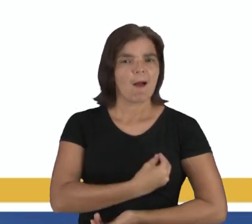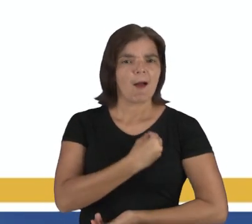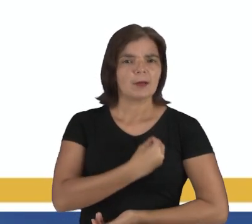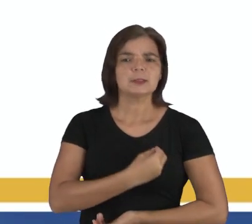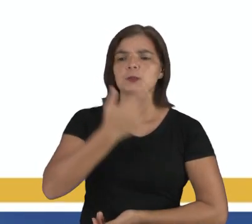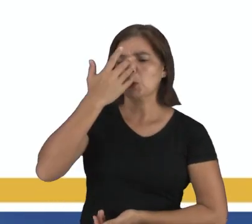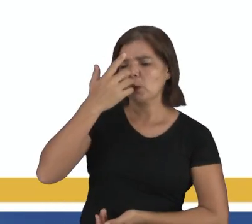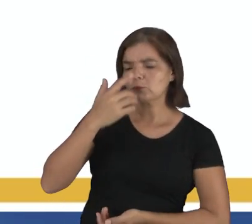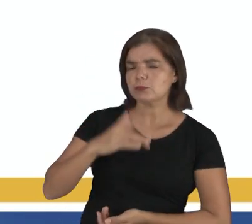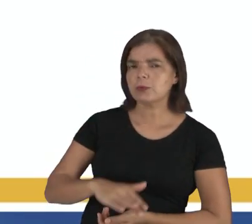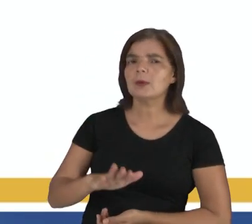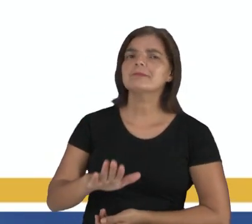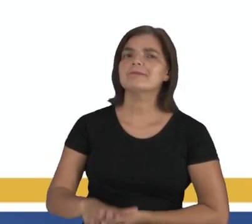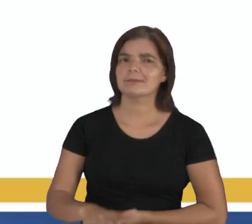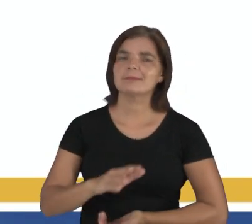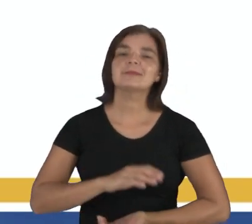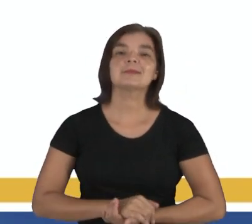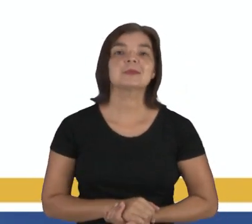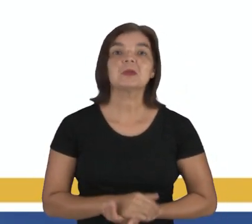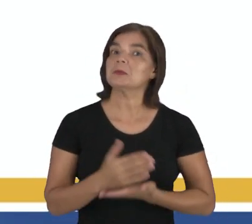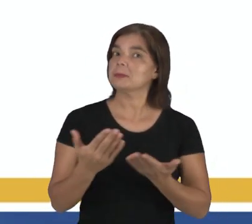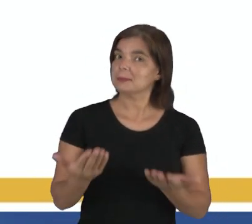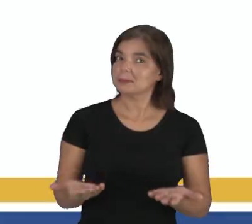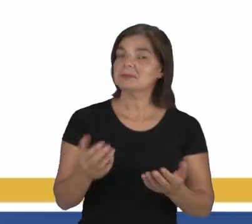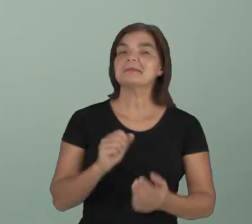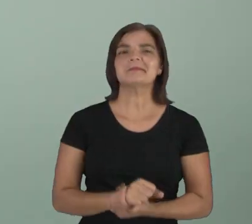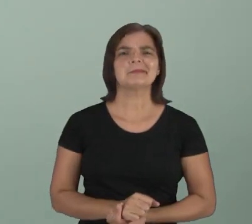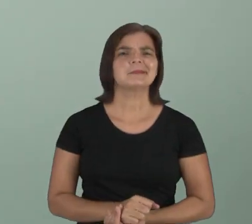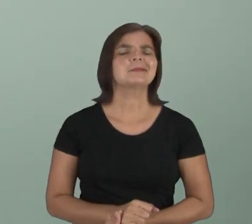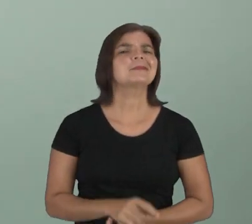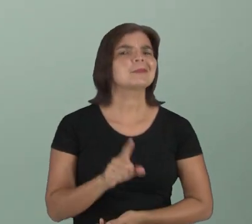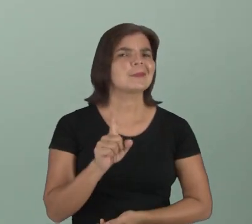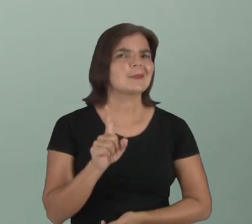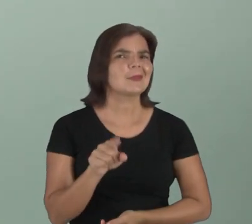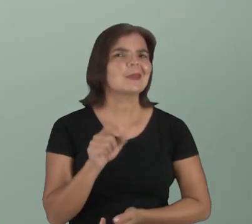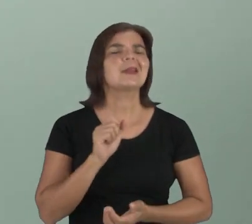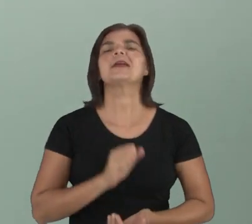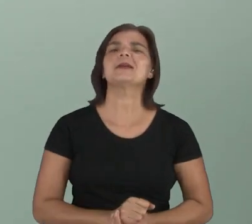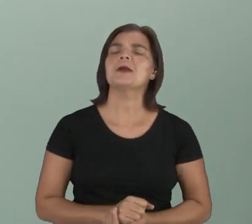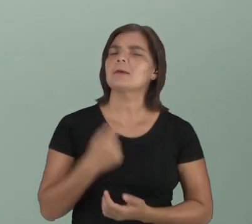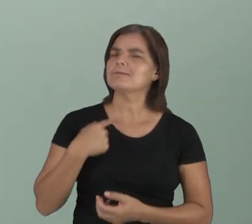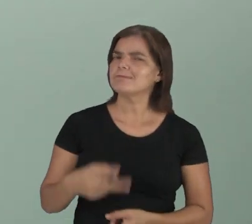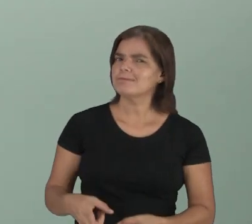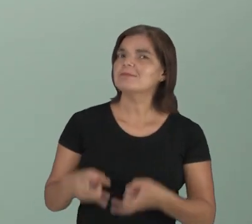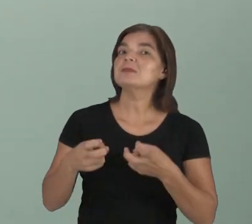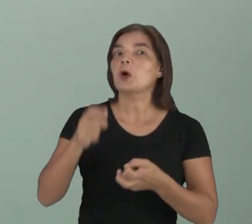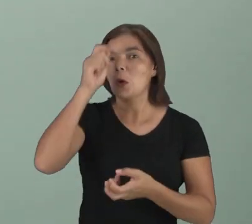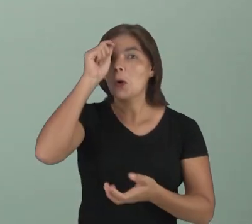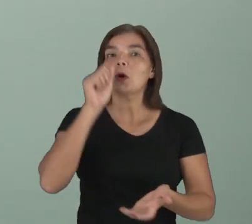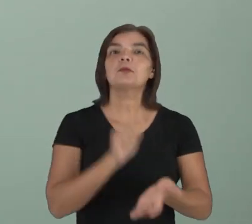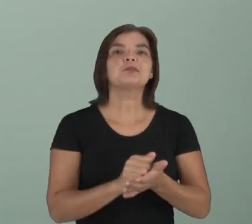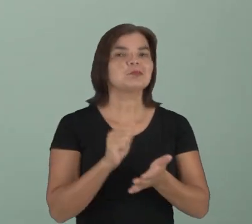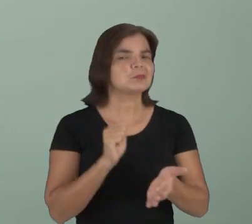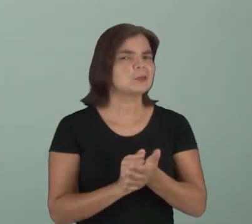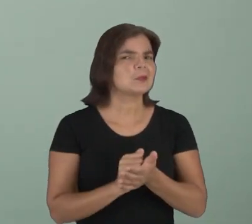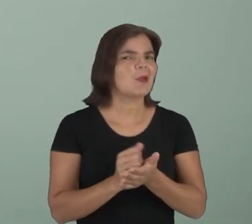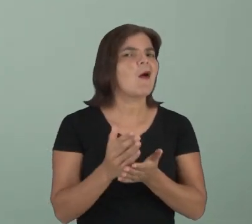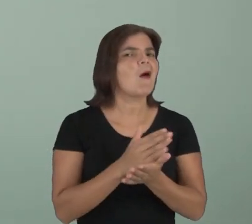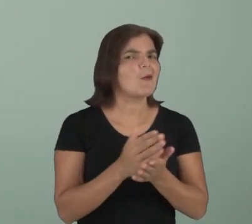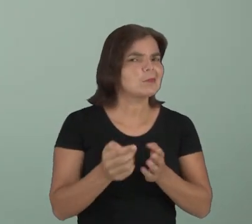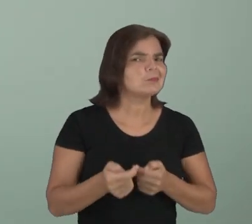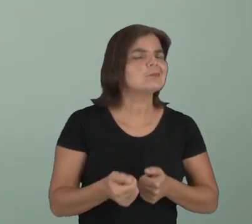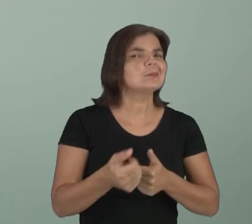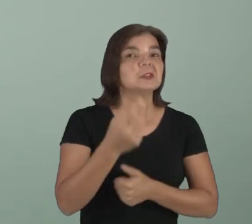Vivencia ainda sua infância. Olha, essa questão aqui, eu percebi que o autor deixou assim algumas